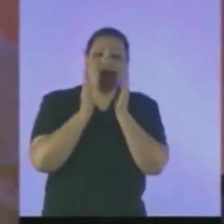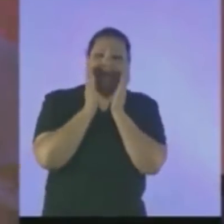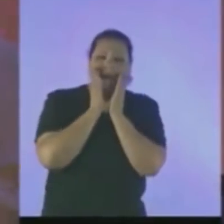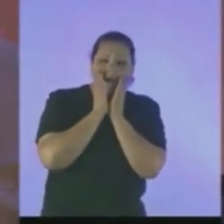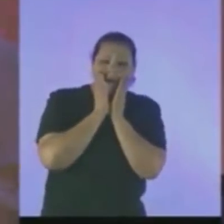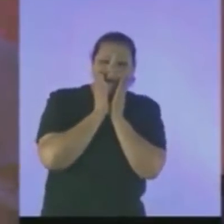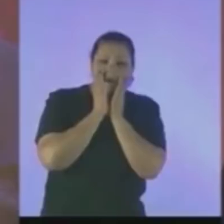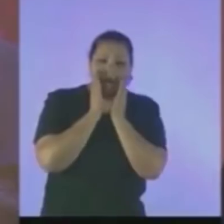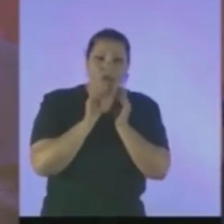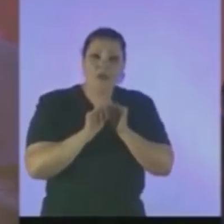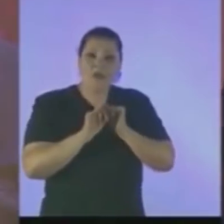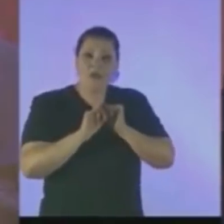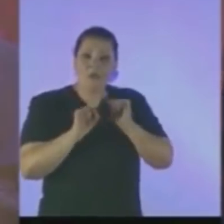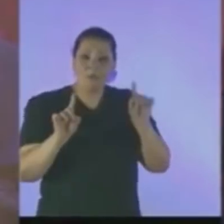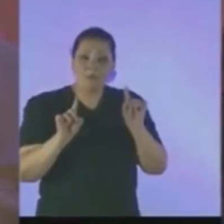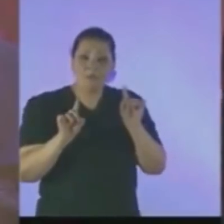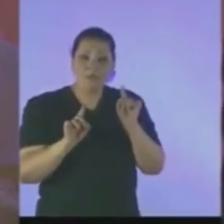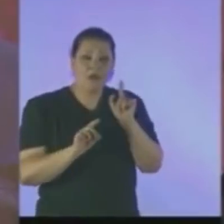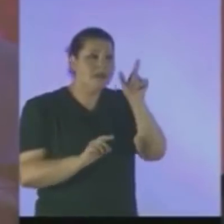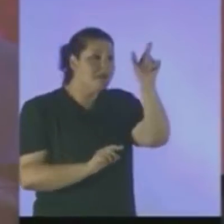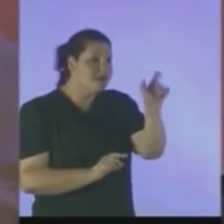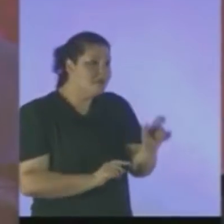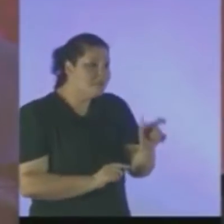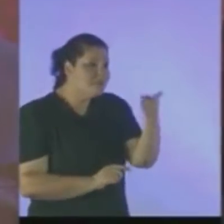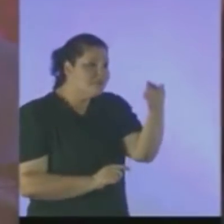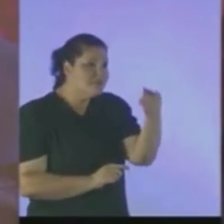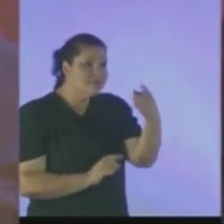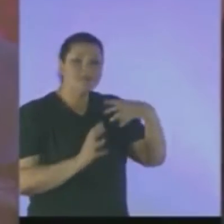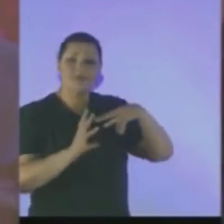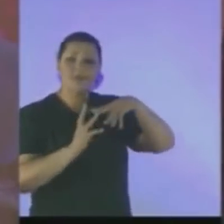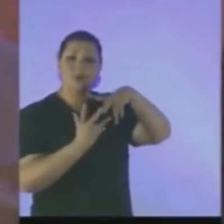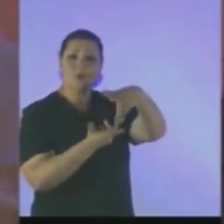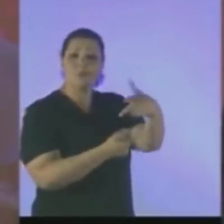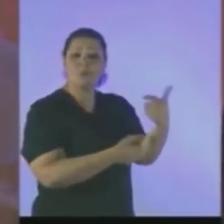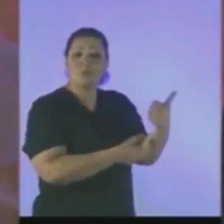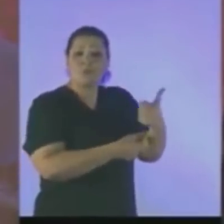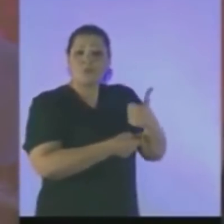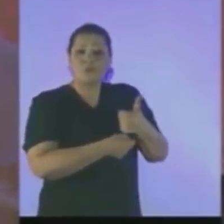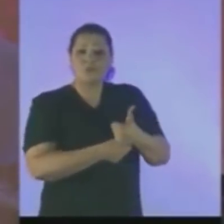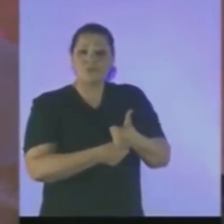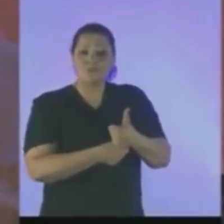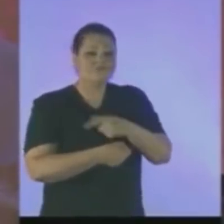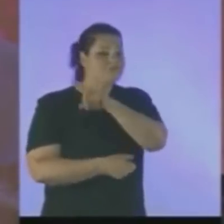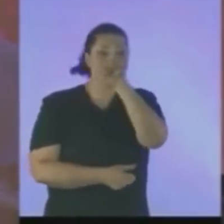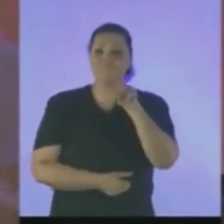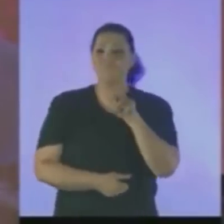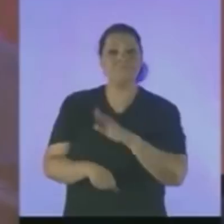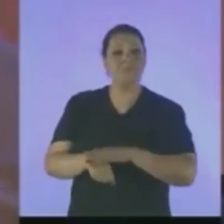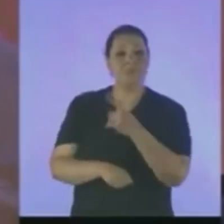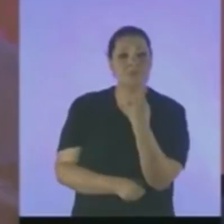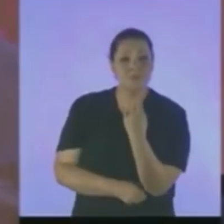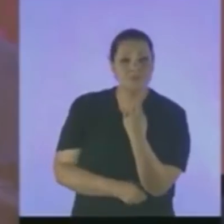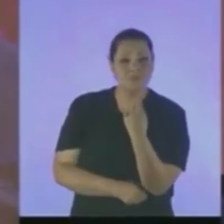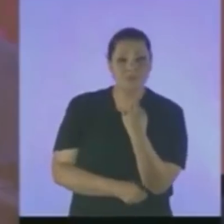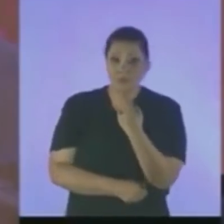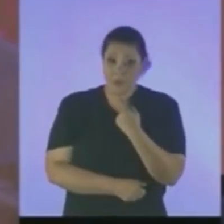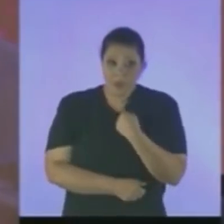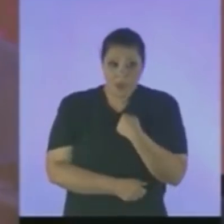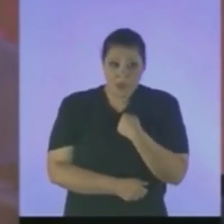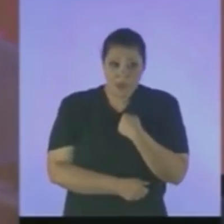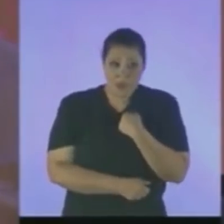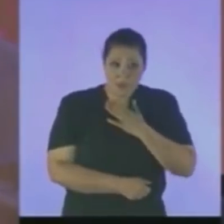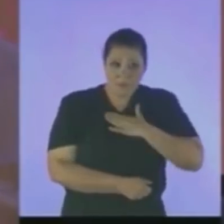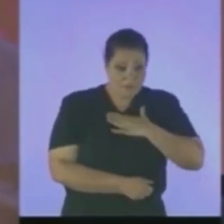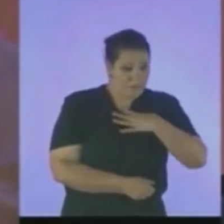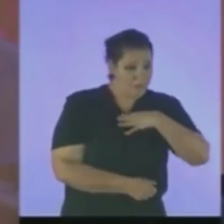Senhor Das galáxias Tentou ainda Mais uma interrogação Eu mandei Meu filho